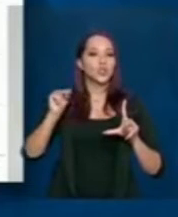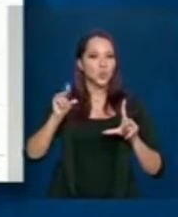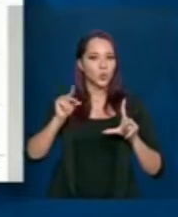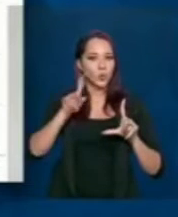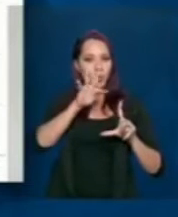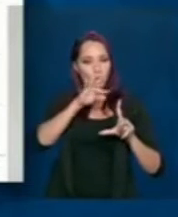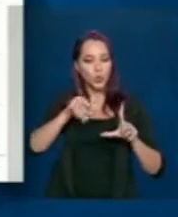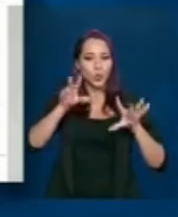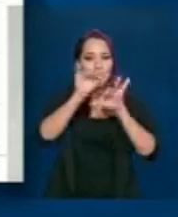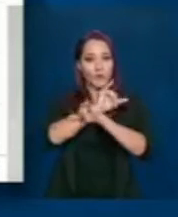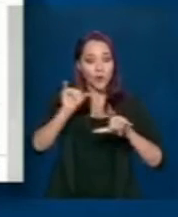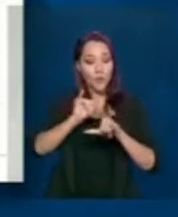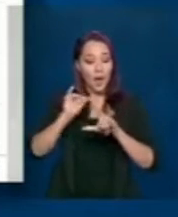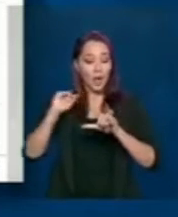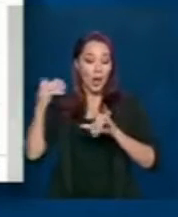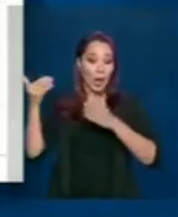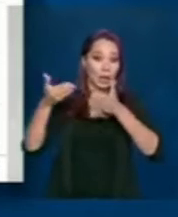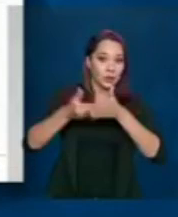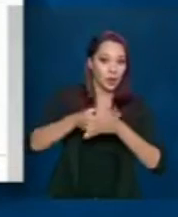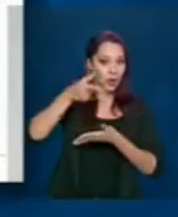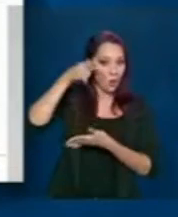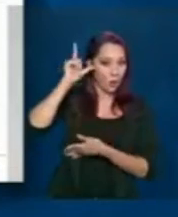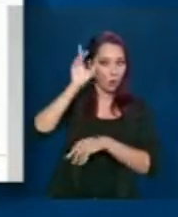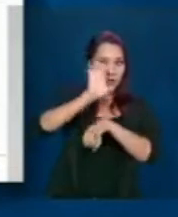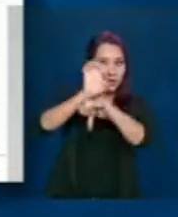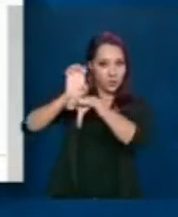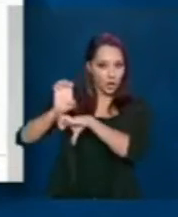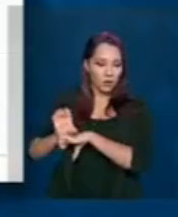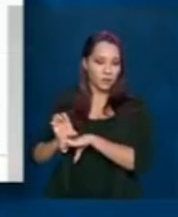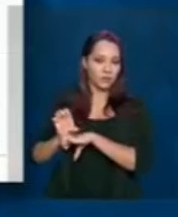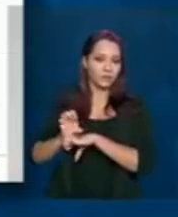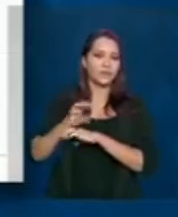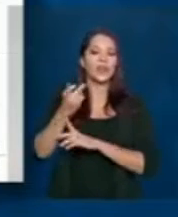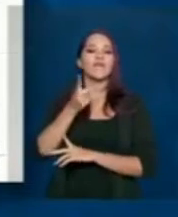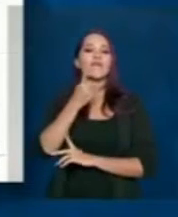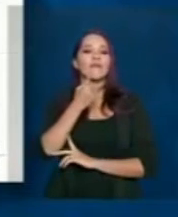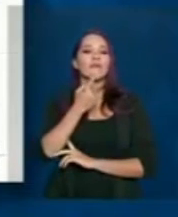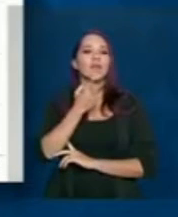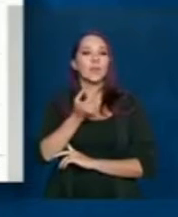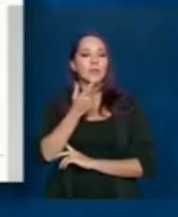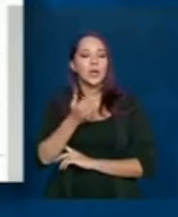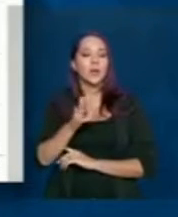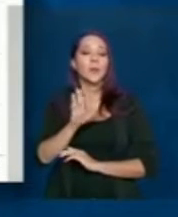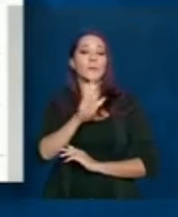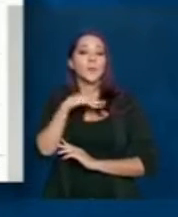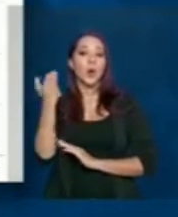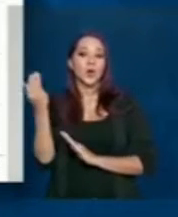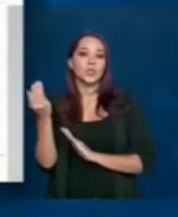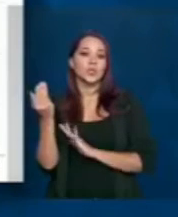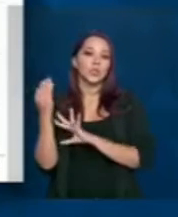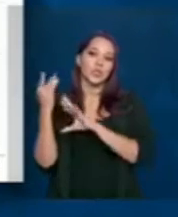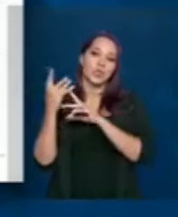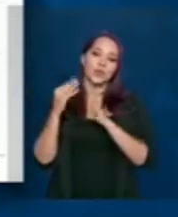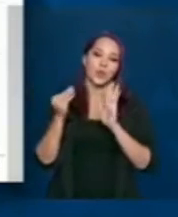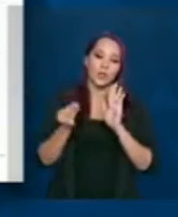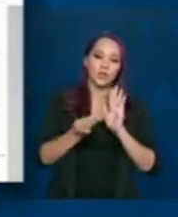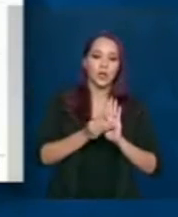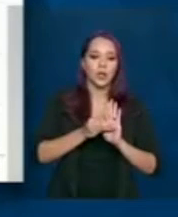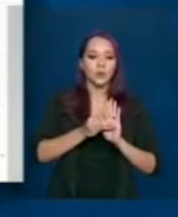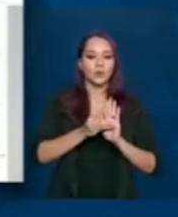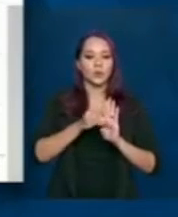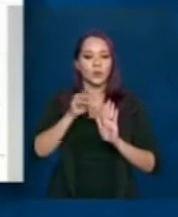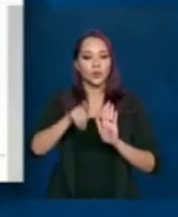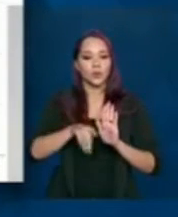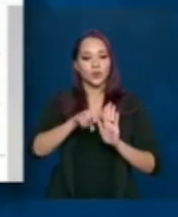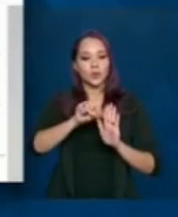informados até a data de ontem pelos estados e, em vermelho, os óbitos que foram registrados no Civep Gripe. O que